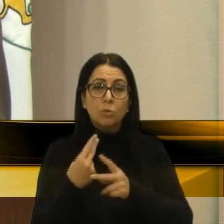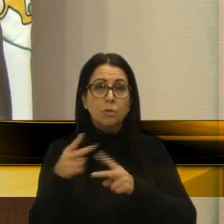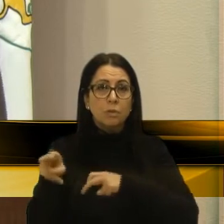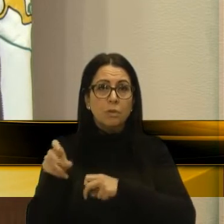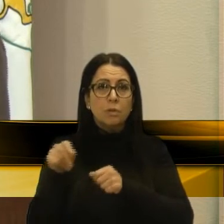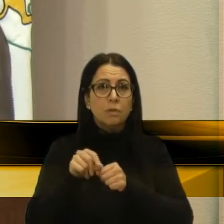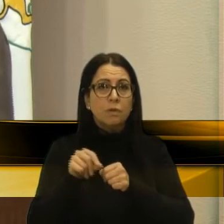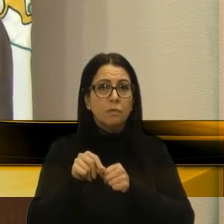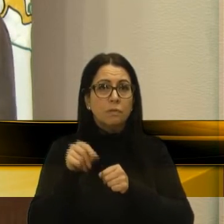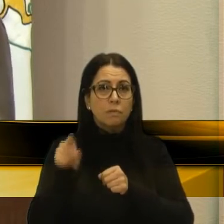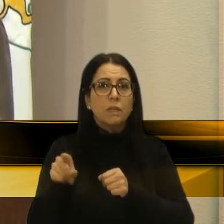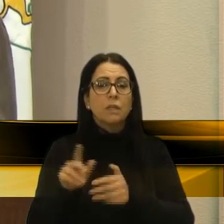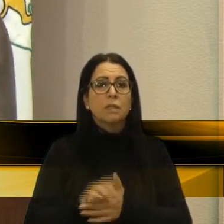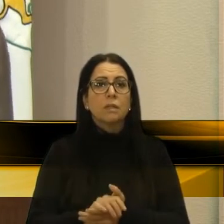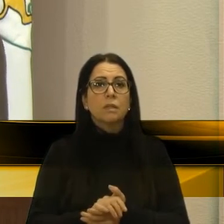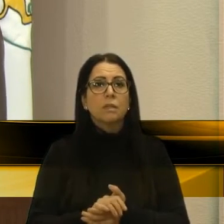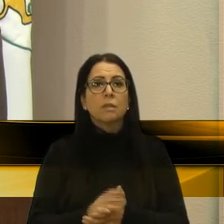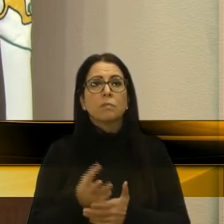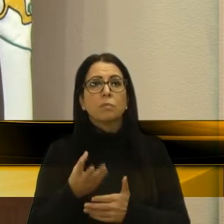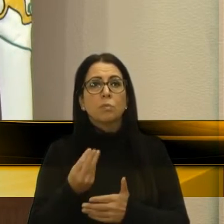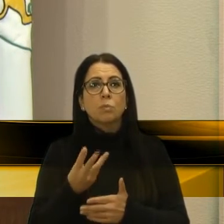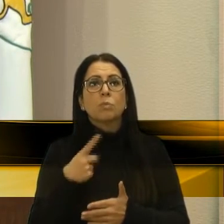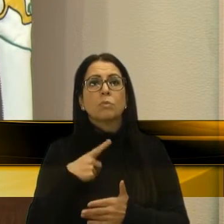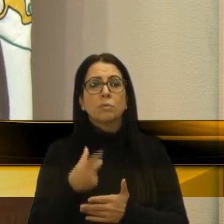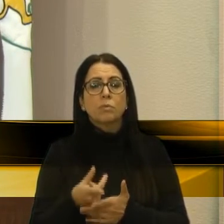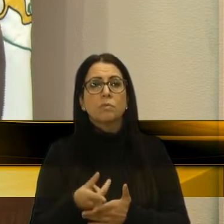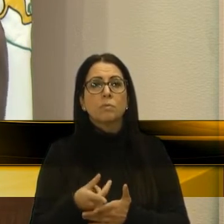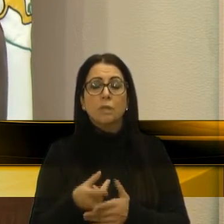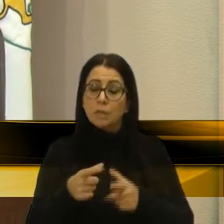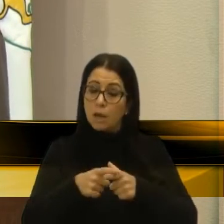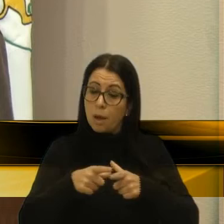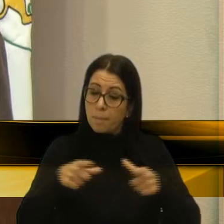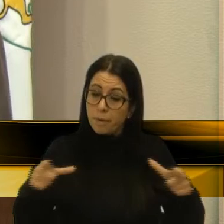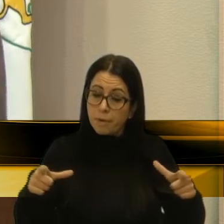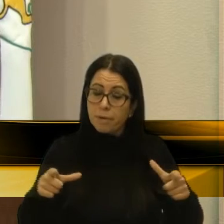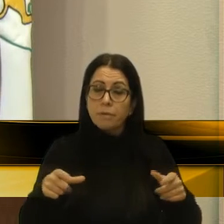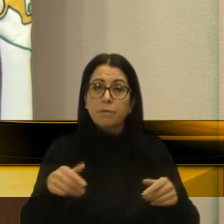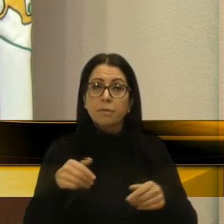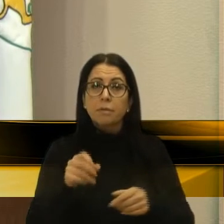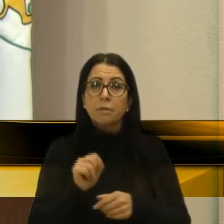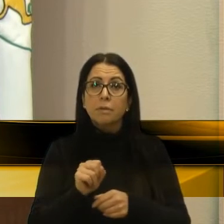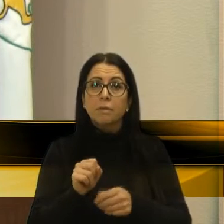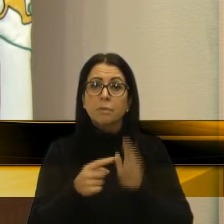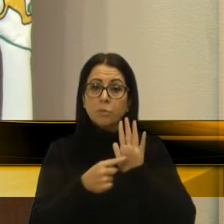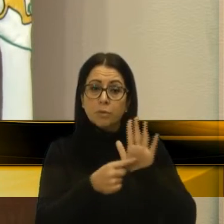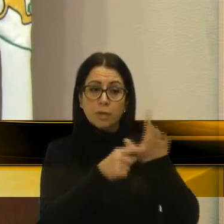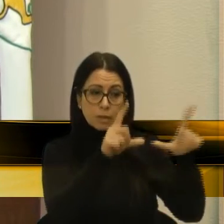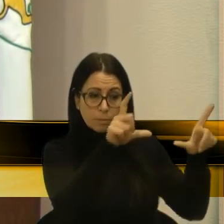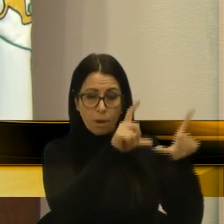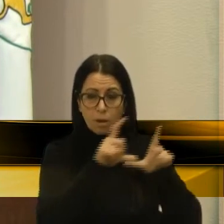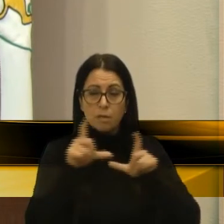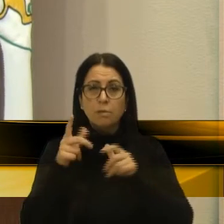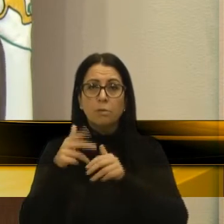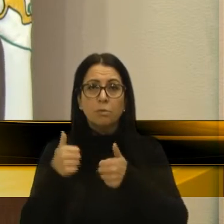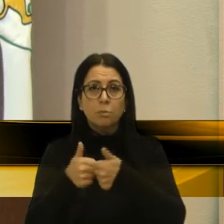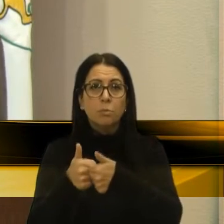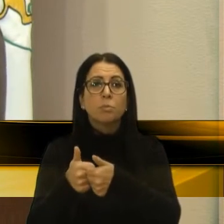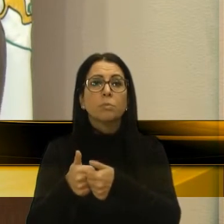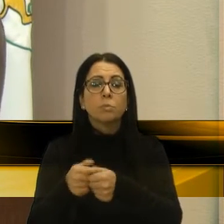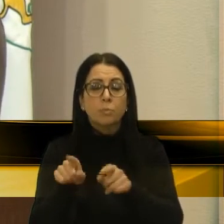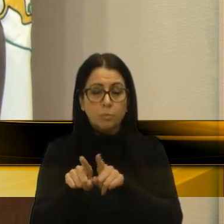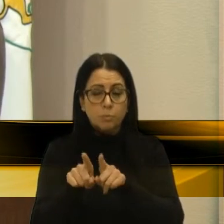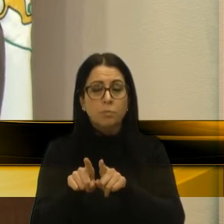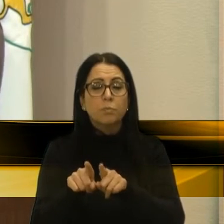feito muitas, mas tem que ser, muitas ainda, que ser ampliadas, alargadas, sinalizadas, a gente tem que estar acompanhando de perto essa questão também,